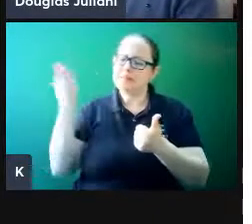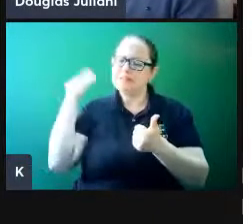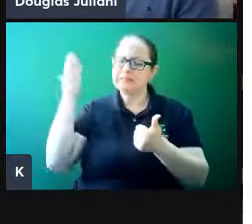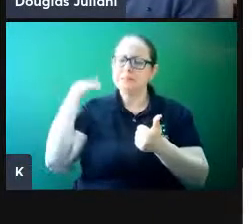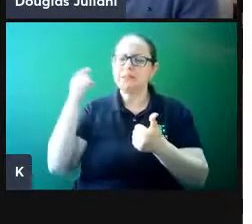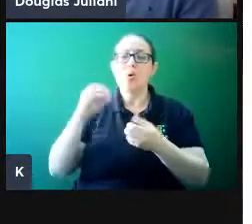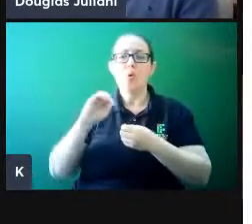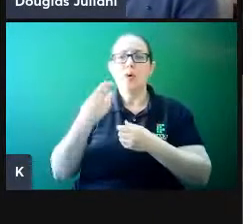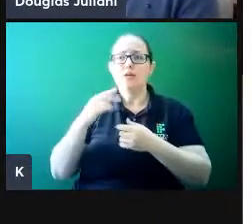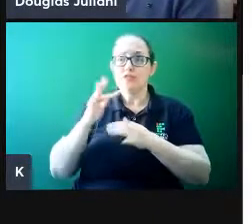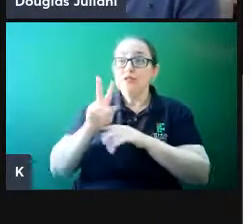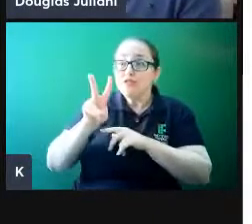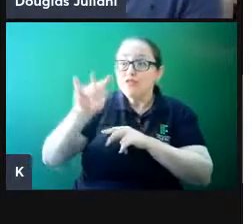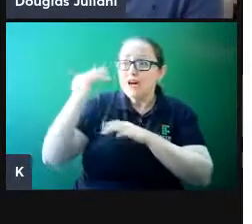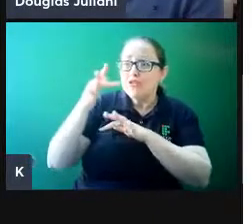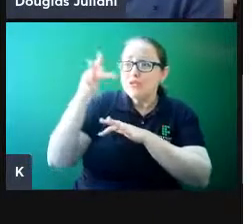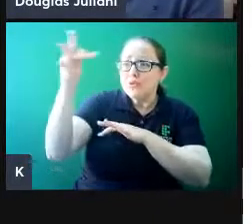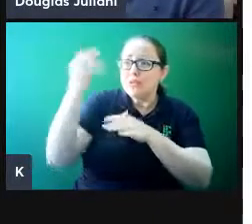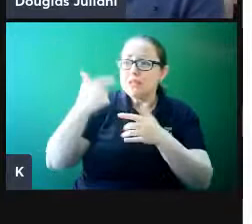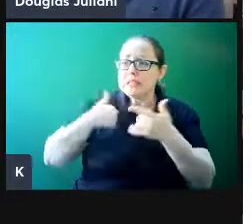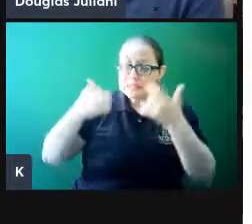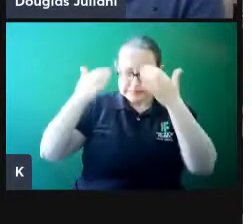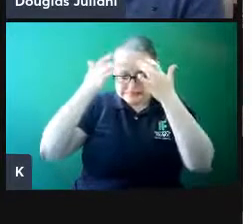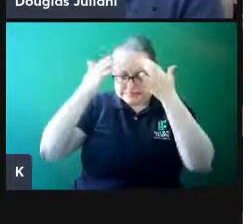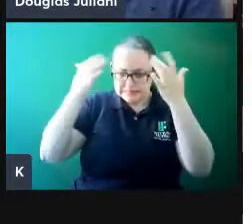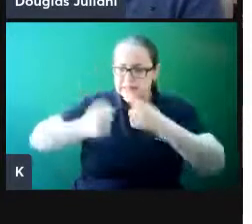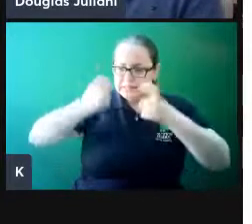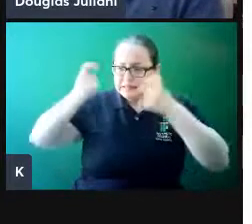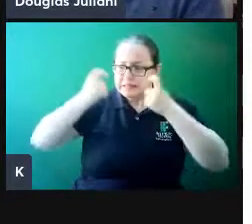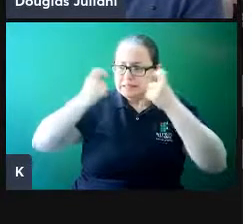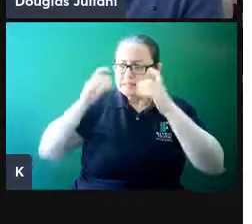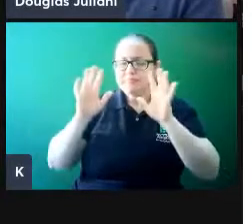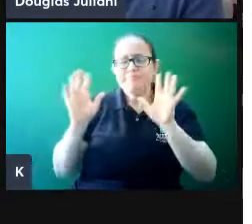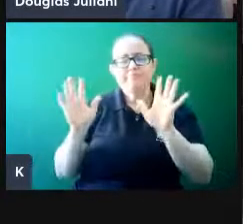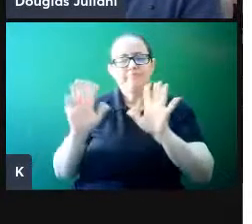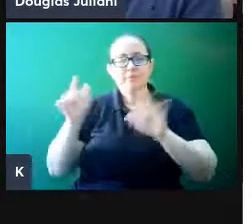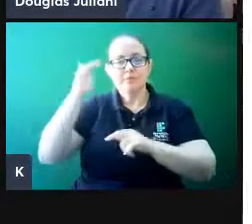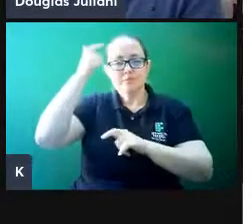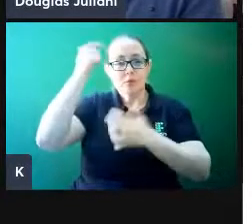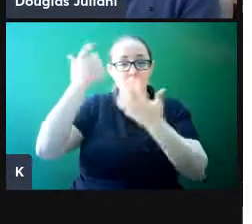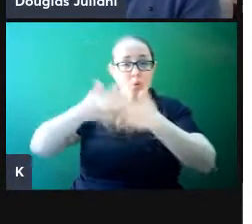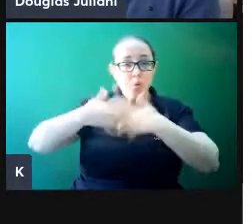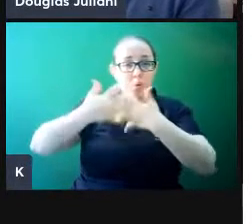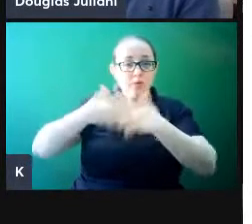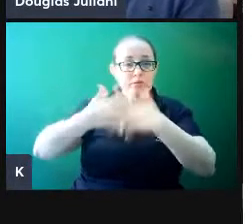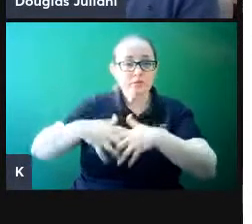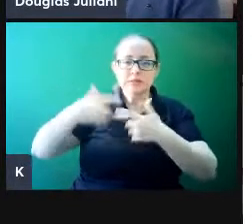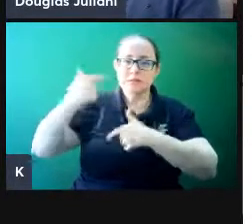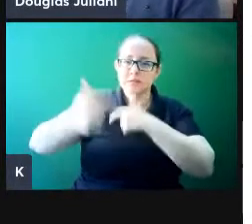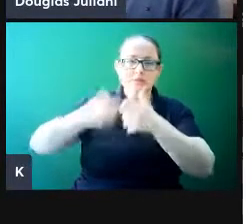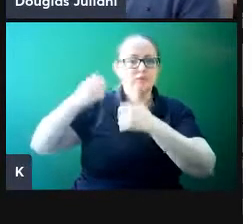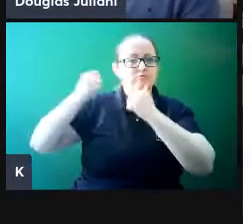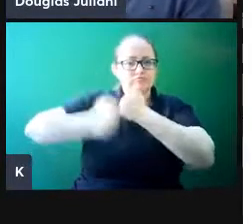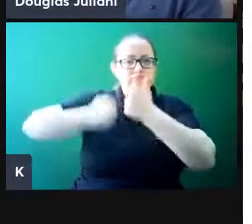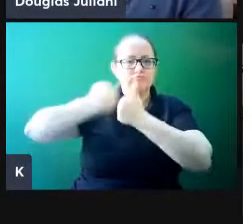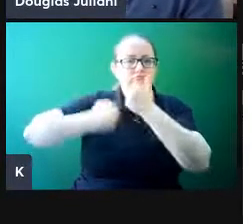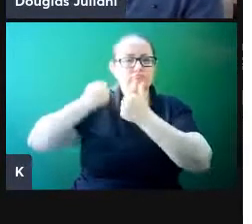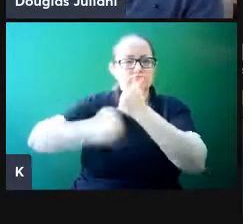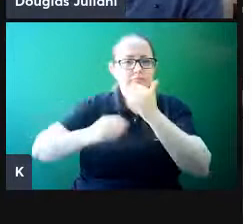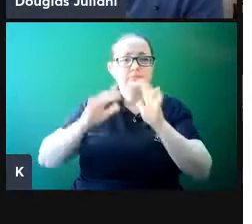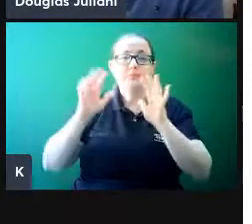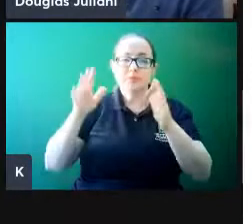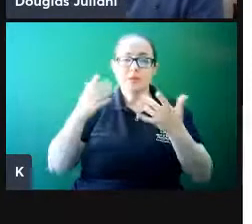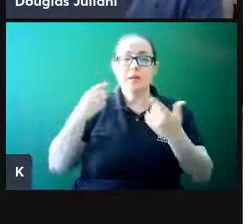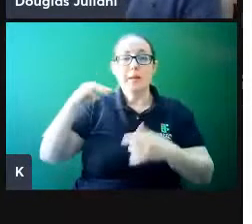me preocupando, mas não aconteceu. O sério fica... O nosso processo cognitivo fica trabalhando nesse sentido. Então, a meditação,